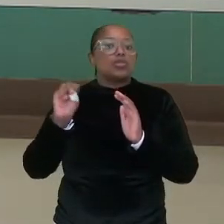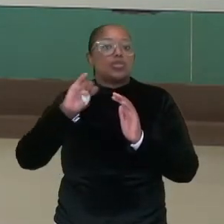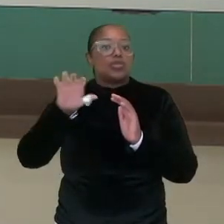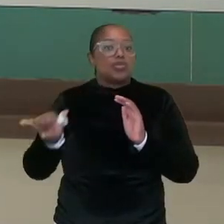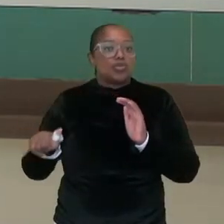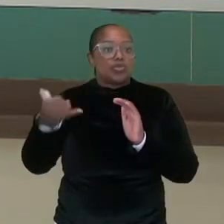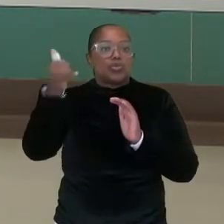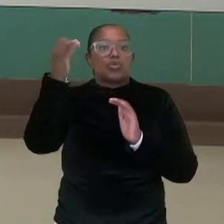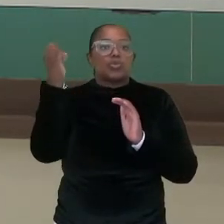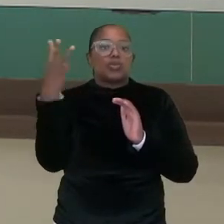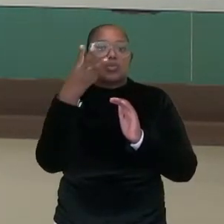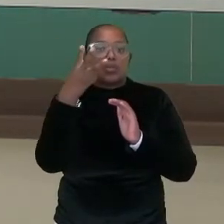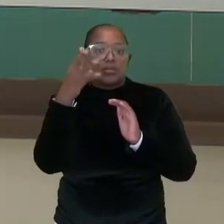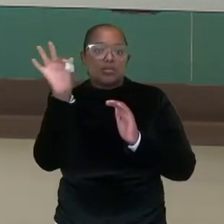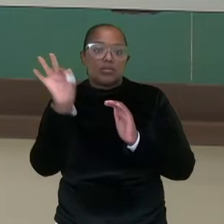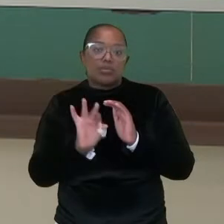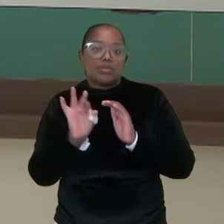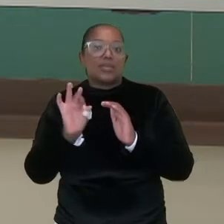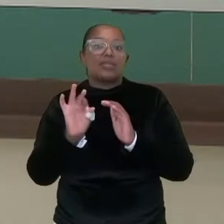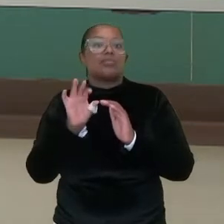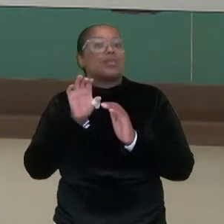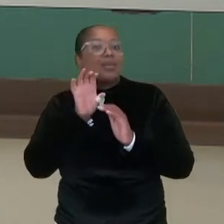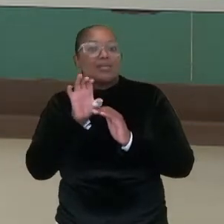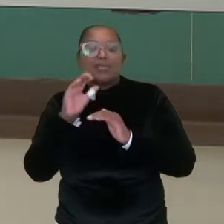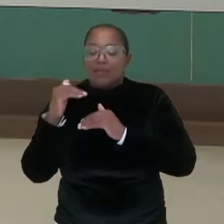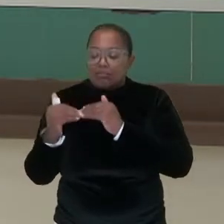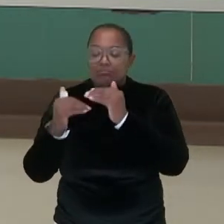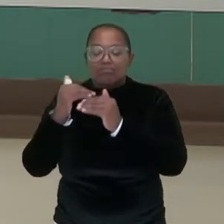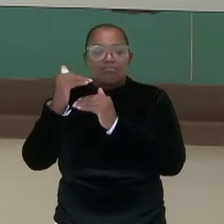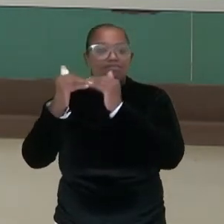assim pessoal, sucessivamente. Ok?